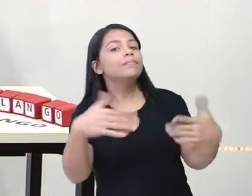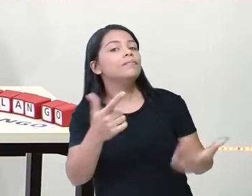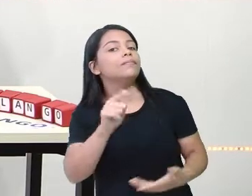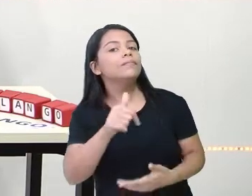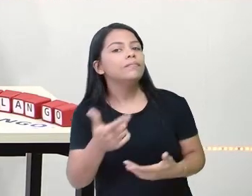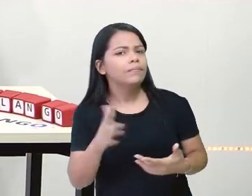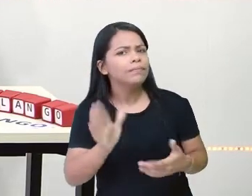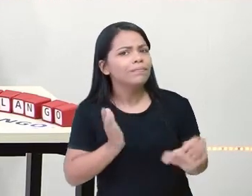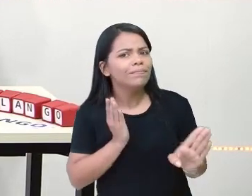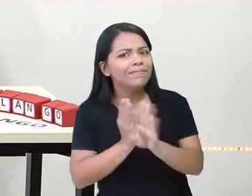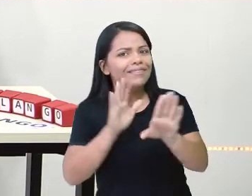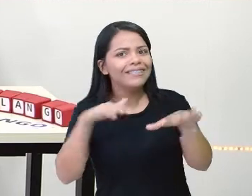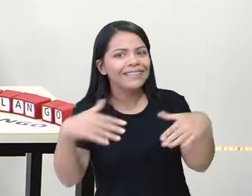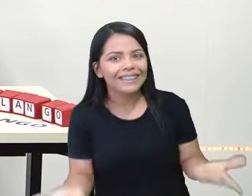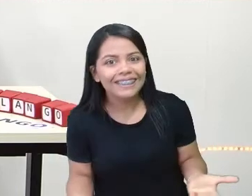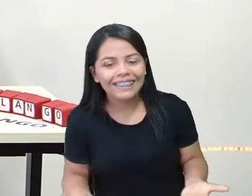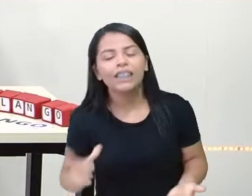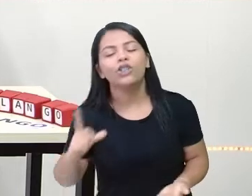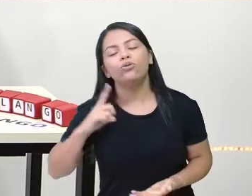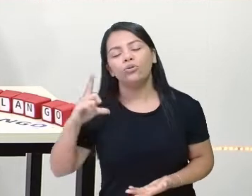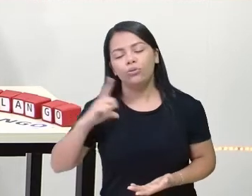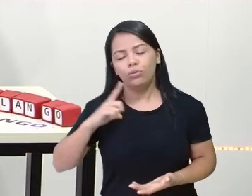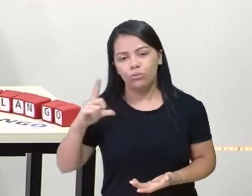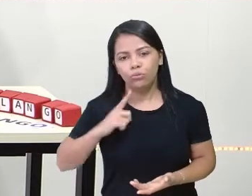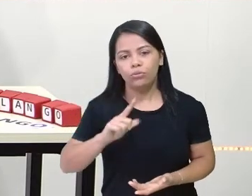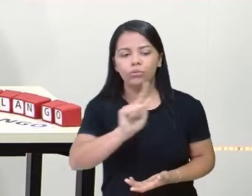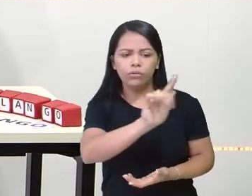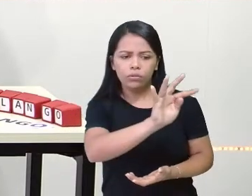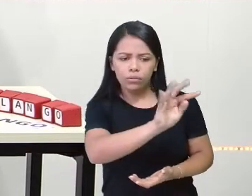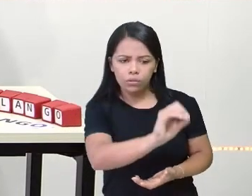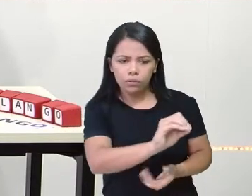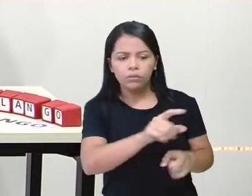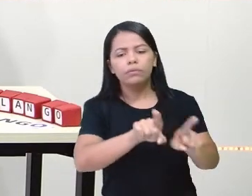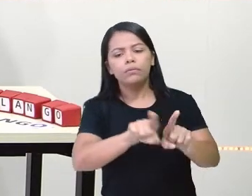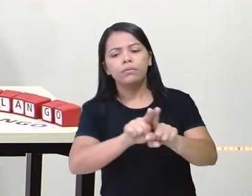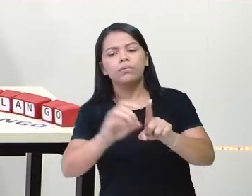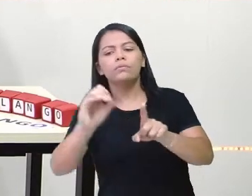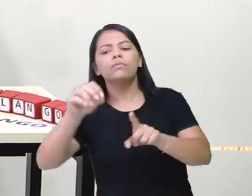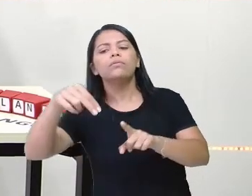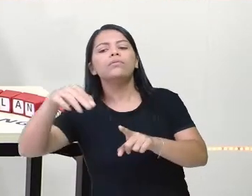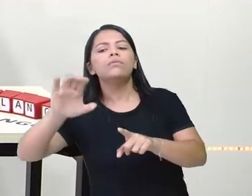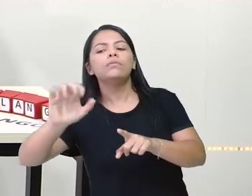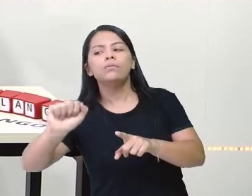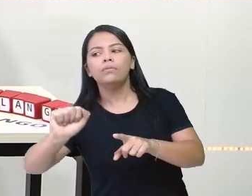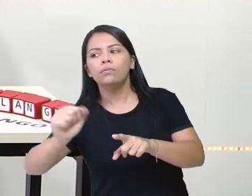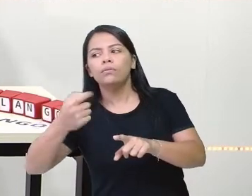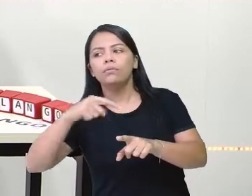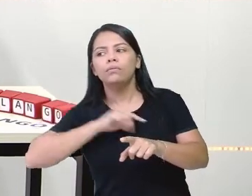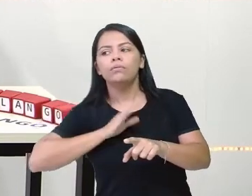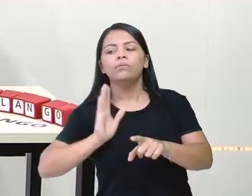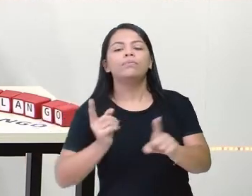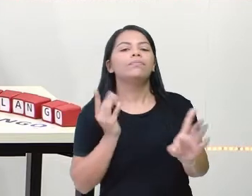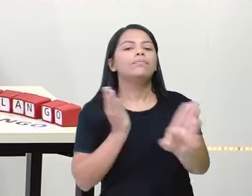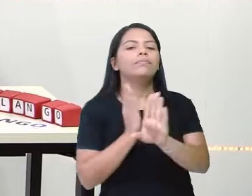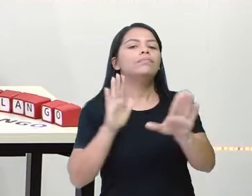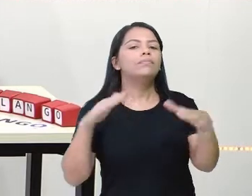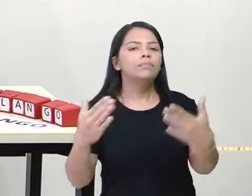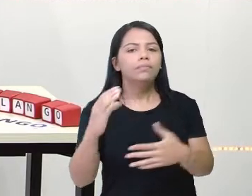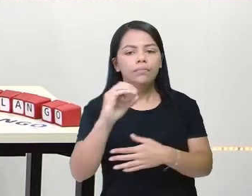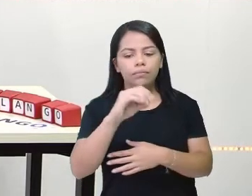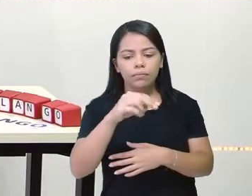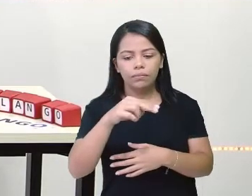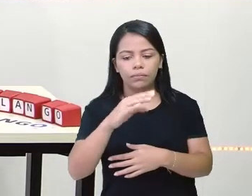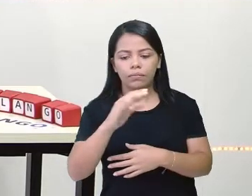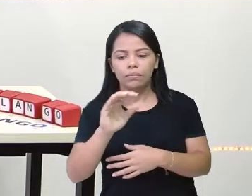Já. Tem gato e onça. Então, a gente já descobriu. aí. Essa é cedilha. Onça. Está vendo?